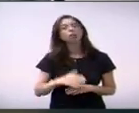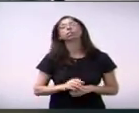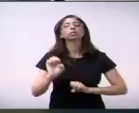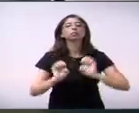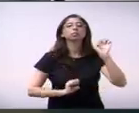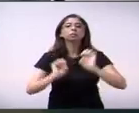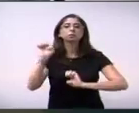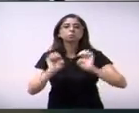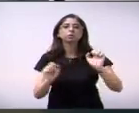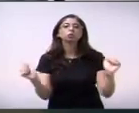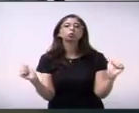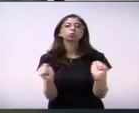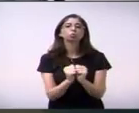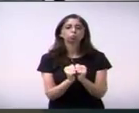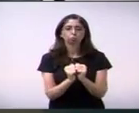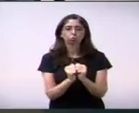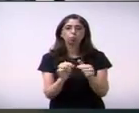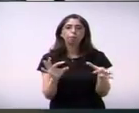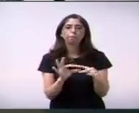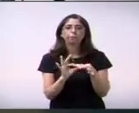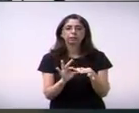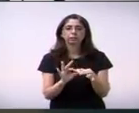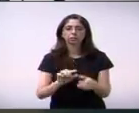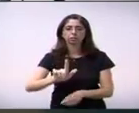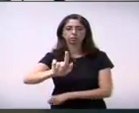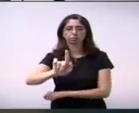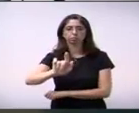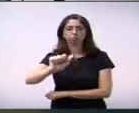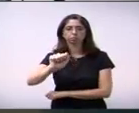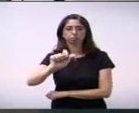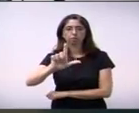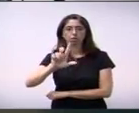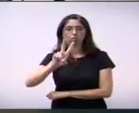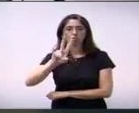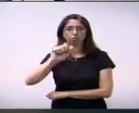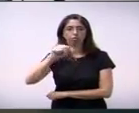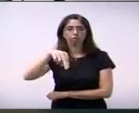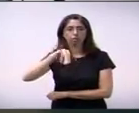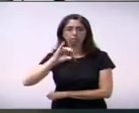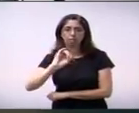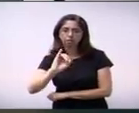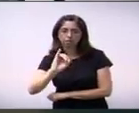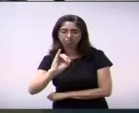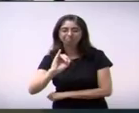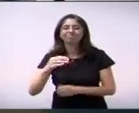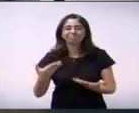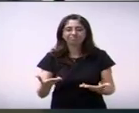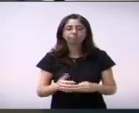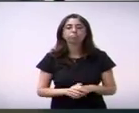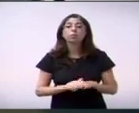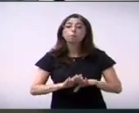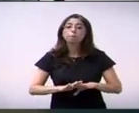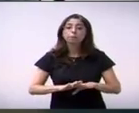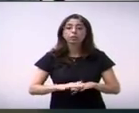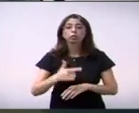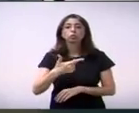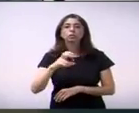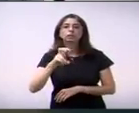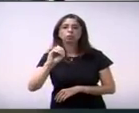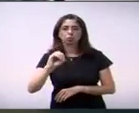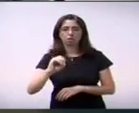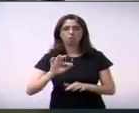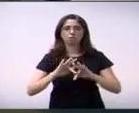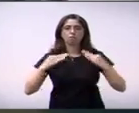cidade, que é a Galvani. E as 200 famílias que estão aqui no Monte Alegre, e a extração de tratamento de esgoto,